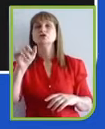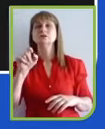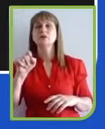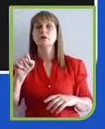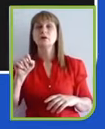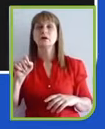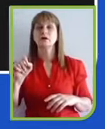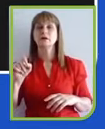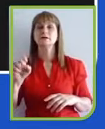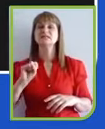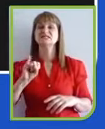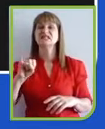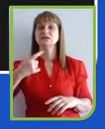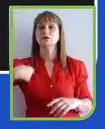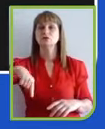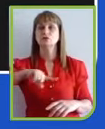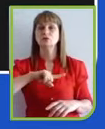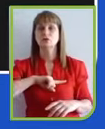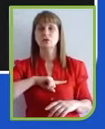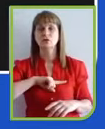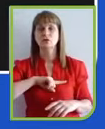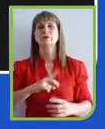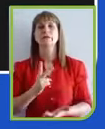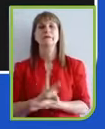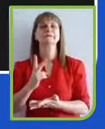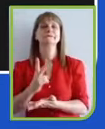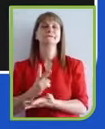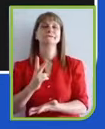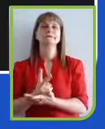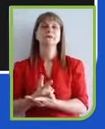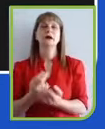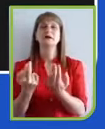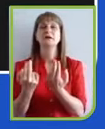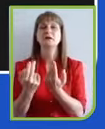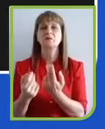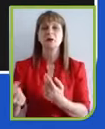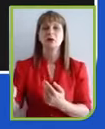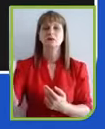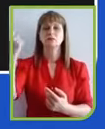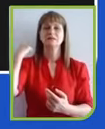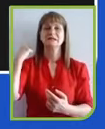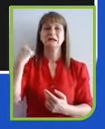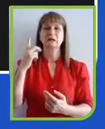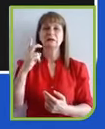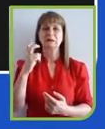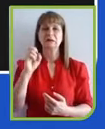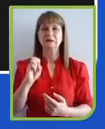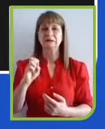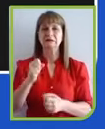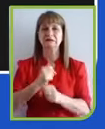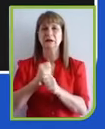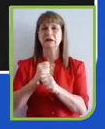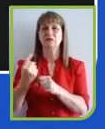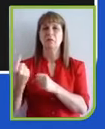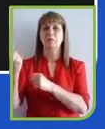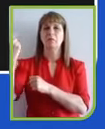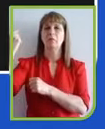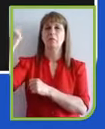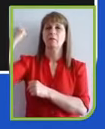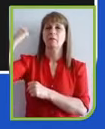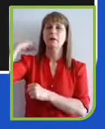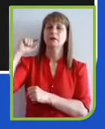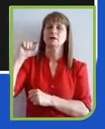gente for cair na mesma armadilha de 15 anos atrás, que é usar na